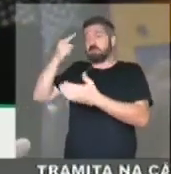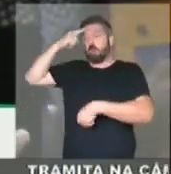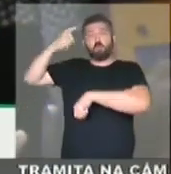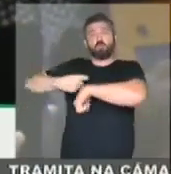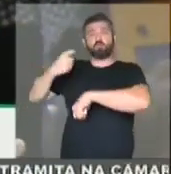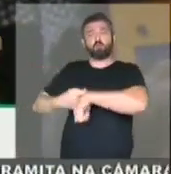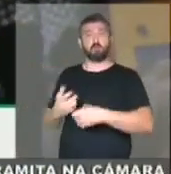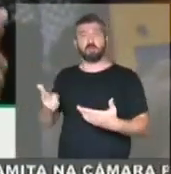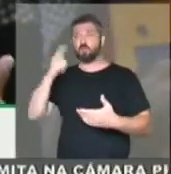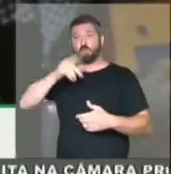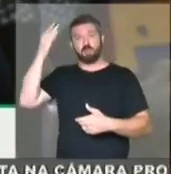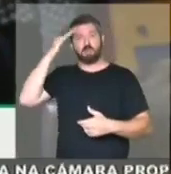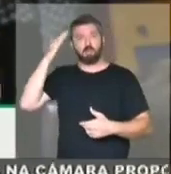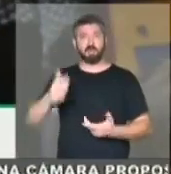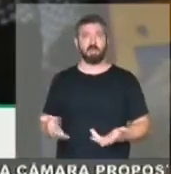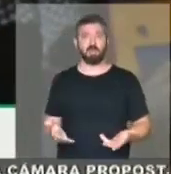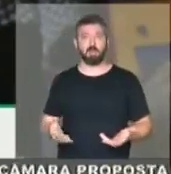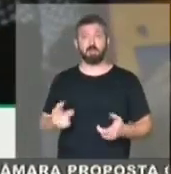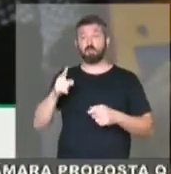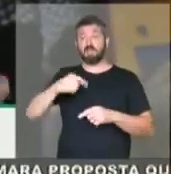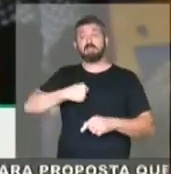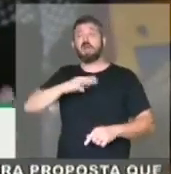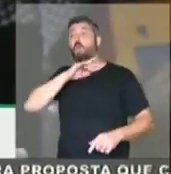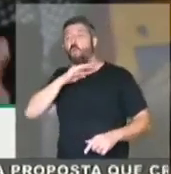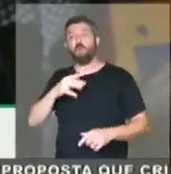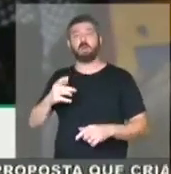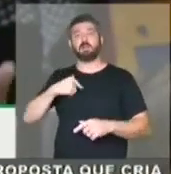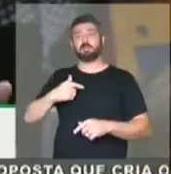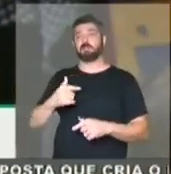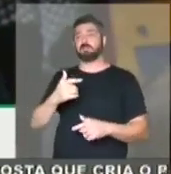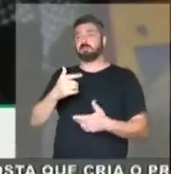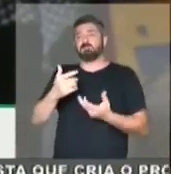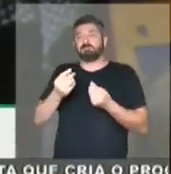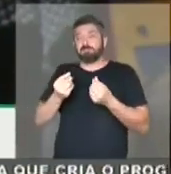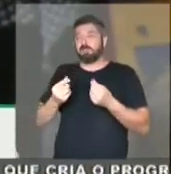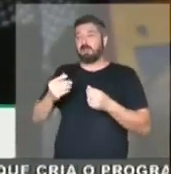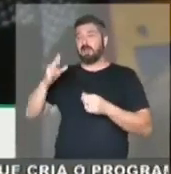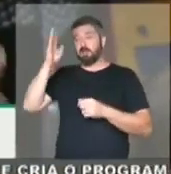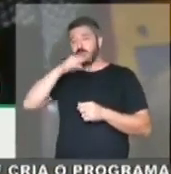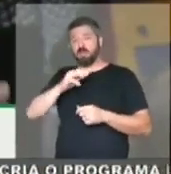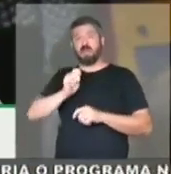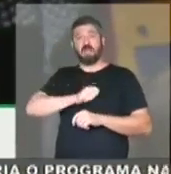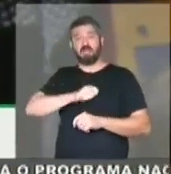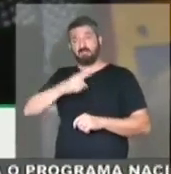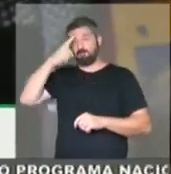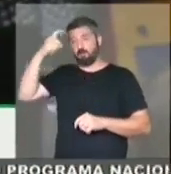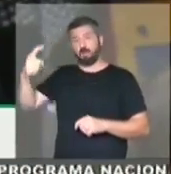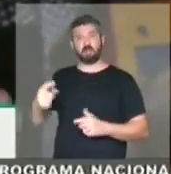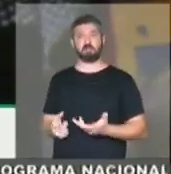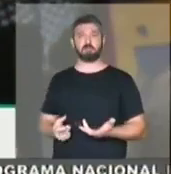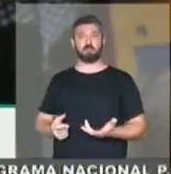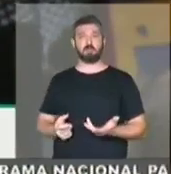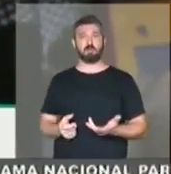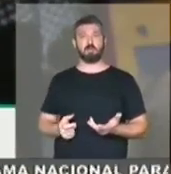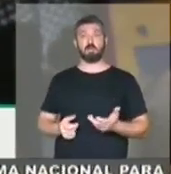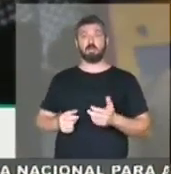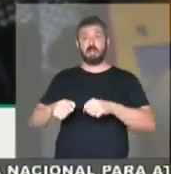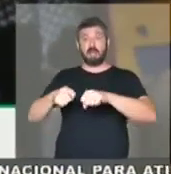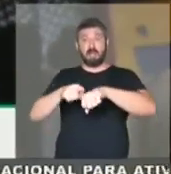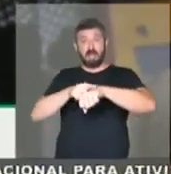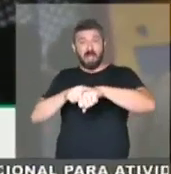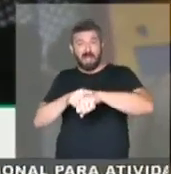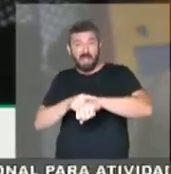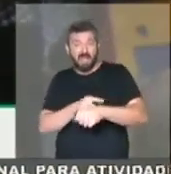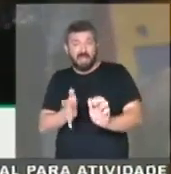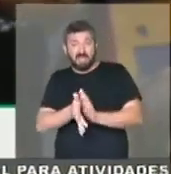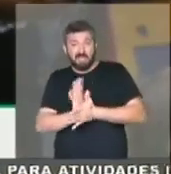ignorante, porque essa ignorância faz mal, essa ignorância é violenta e agressiva e não pode, racismo é crime e não pode ser